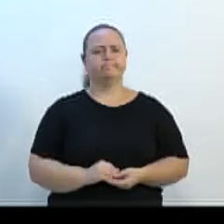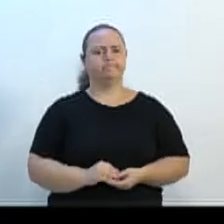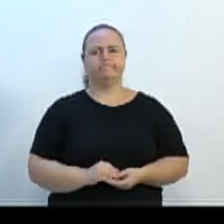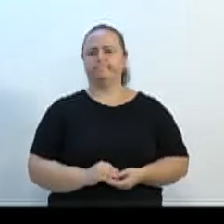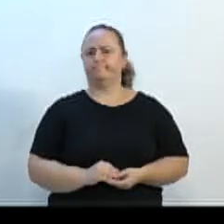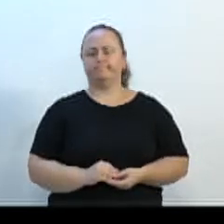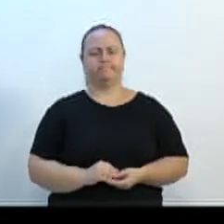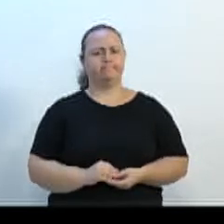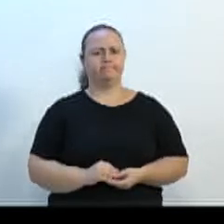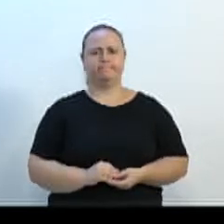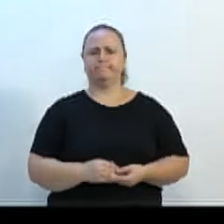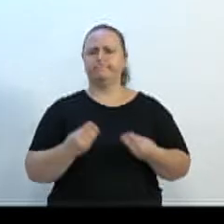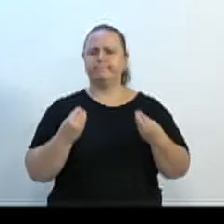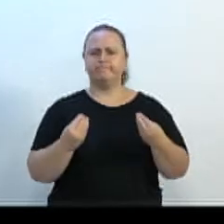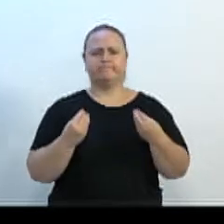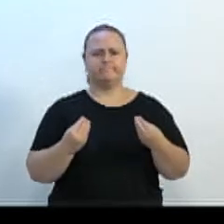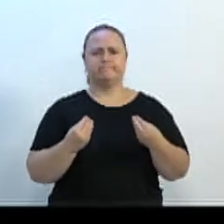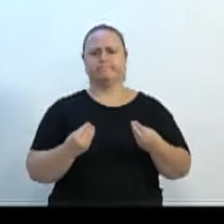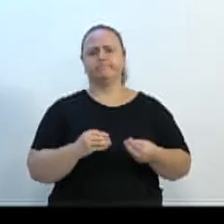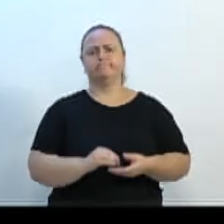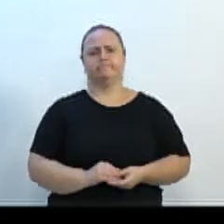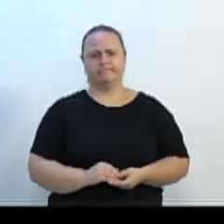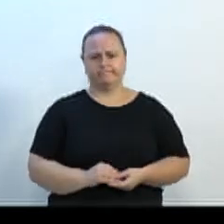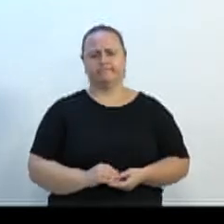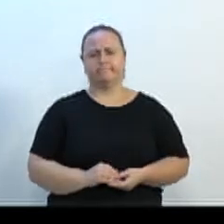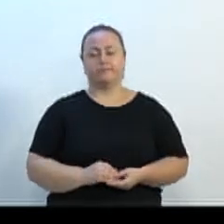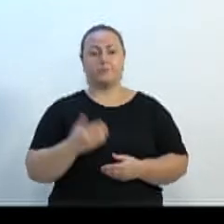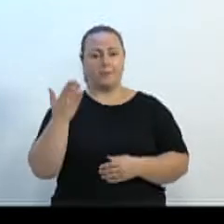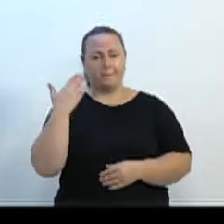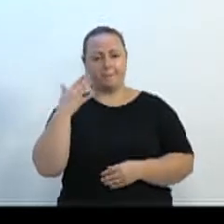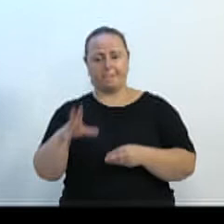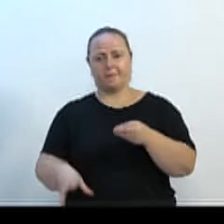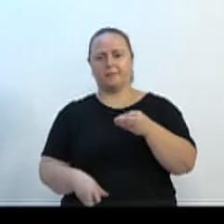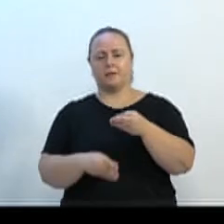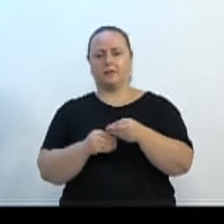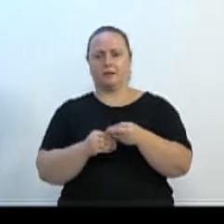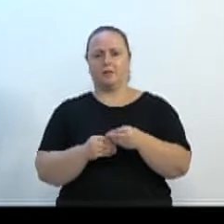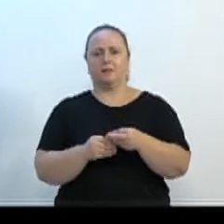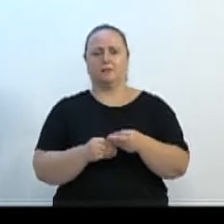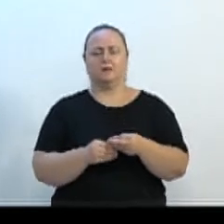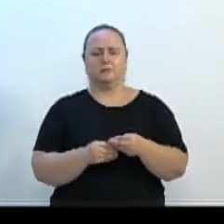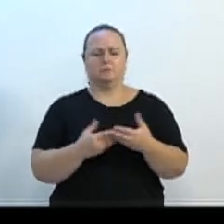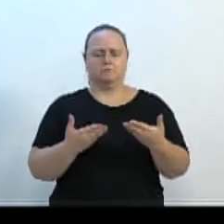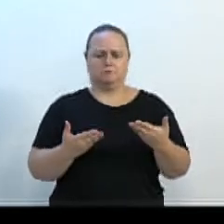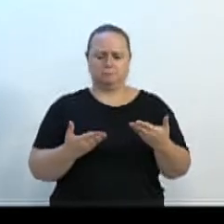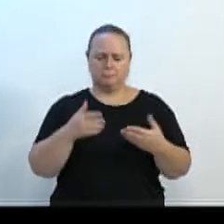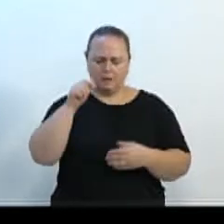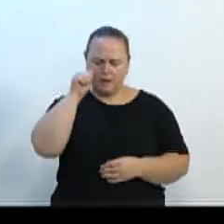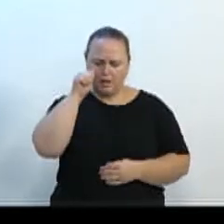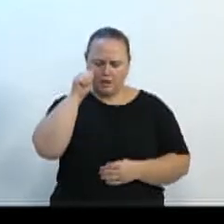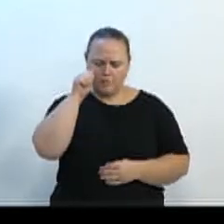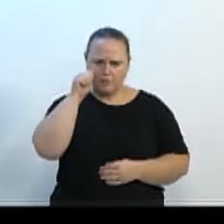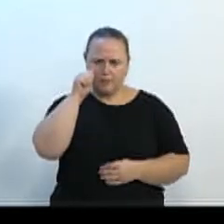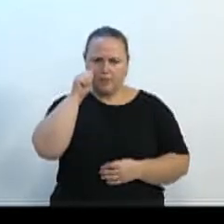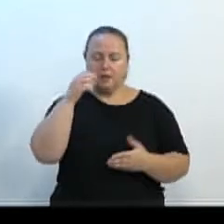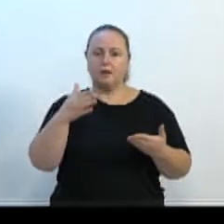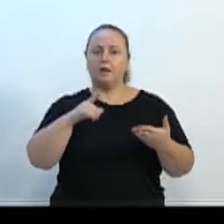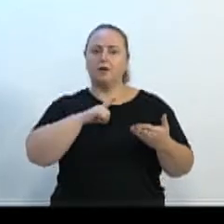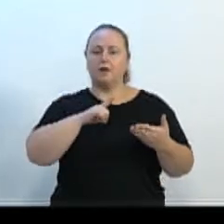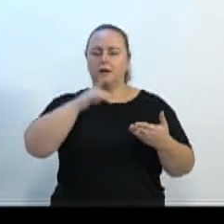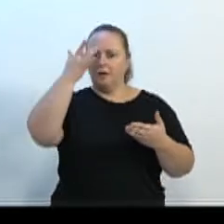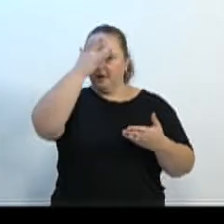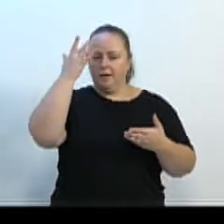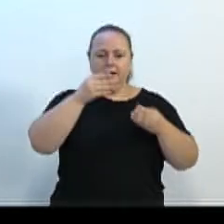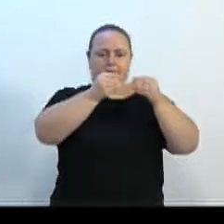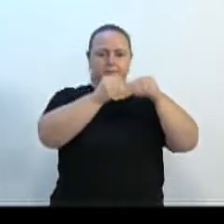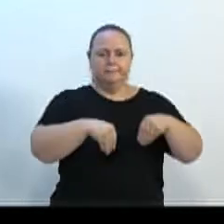vereadores. Falaram aqui antes, alguém falou aqui, numa parte aqui, que o próprio Almir falou, tem gente aqui da casa que prejudica